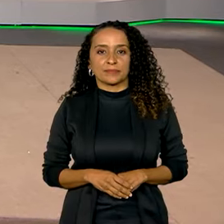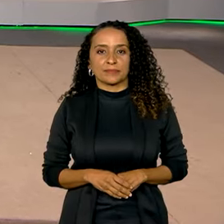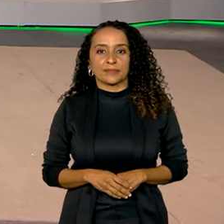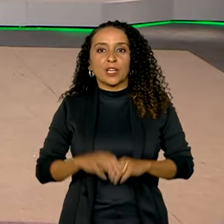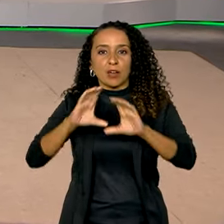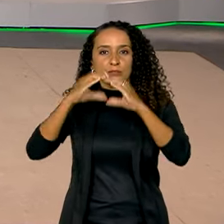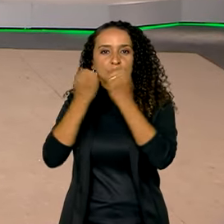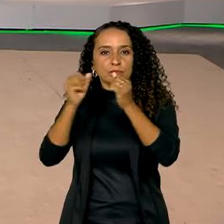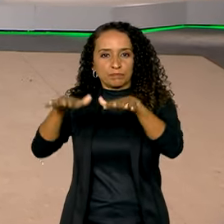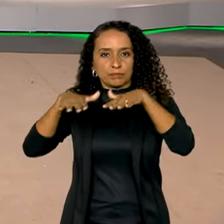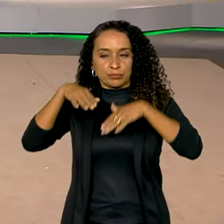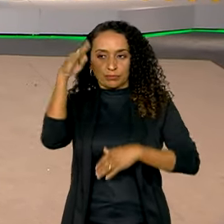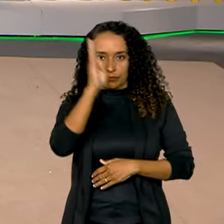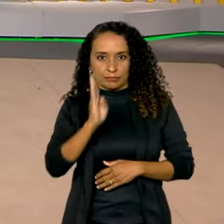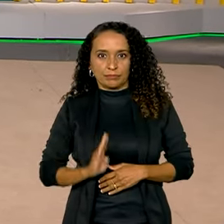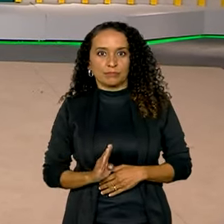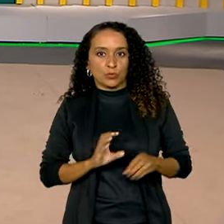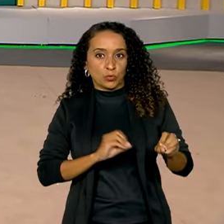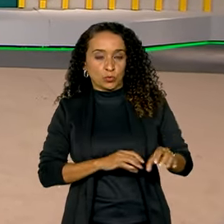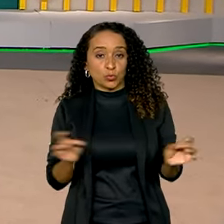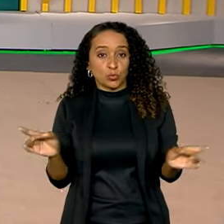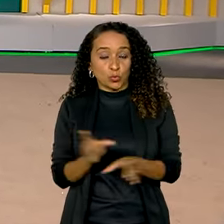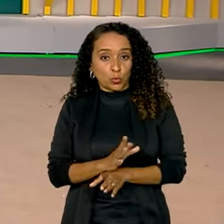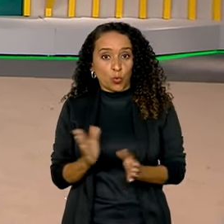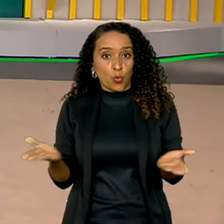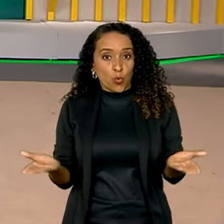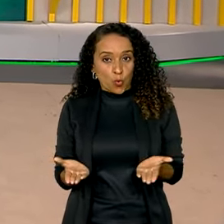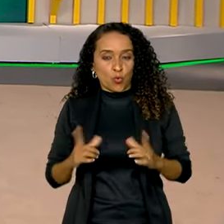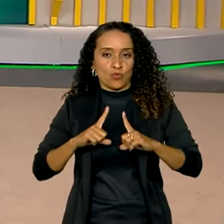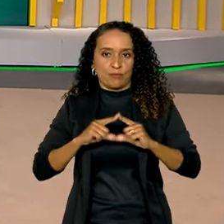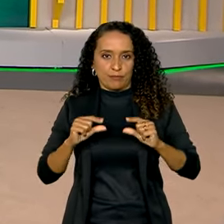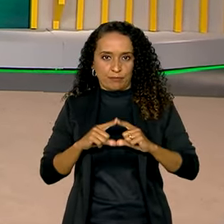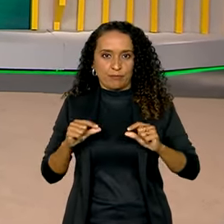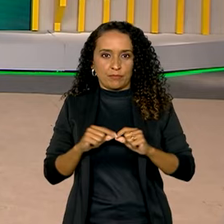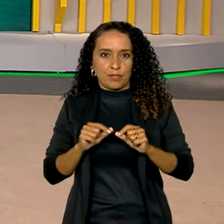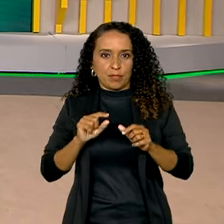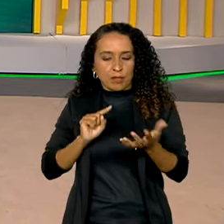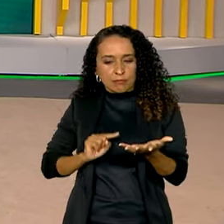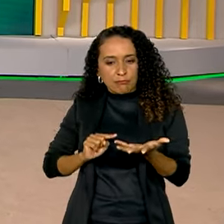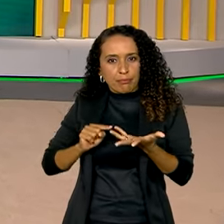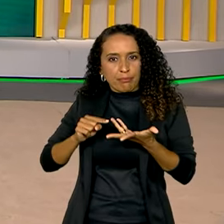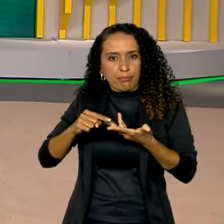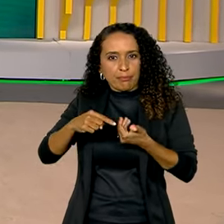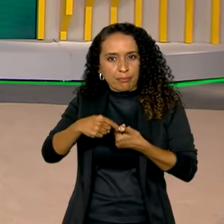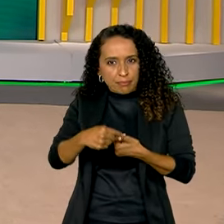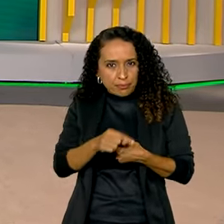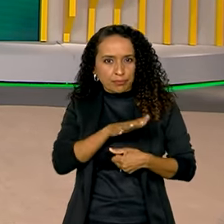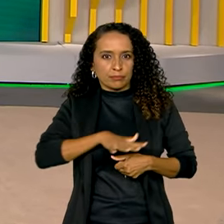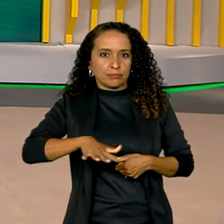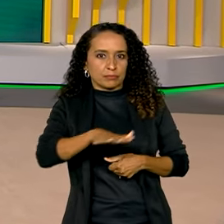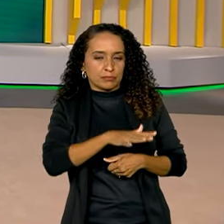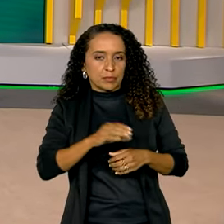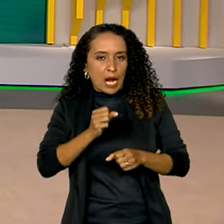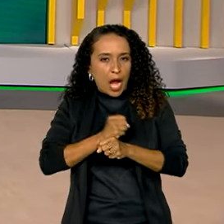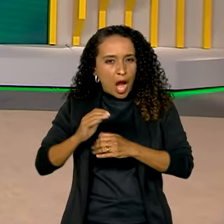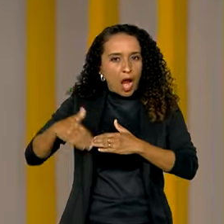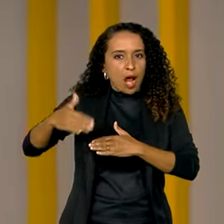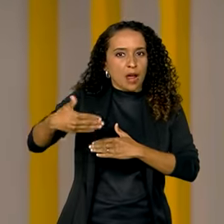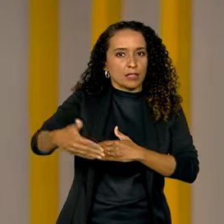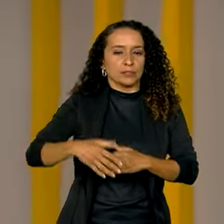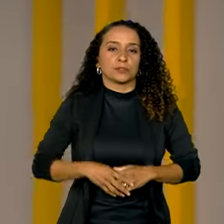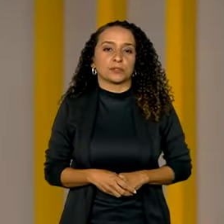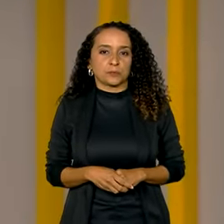A Conferência Nacional de Educação terminou hoje aqui em Brasília com a definição de diretrizes para o setor para os próximos anos.